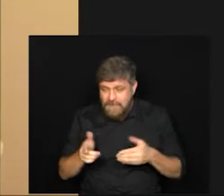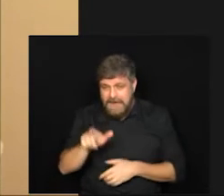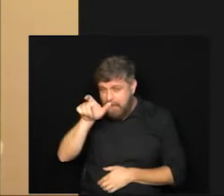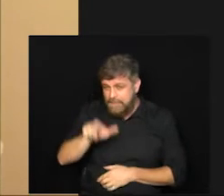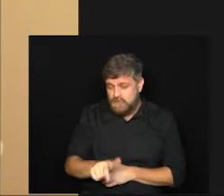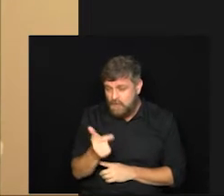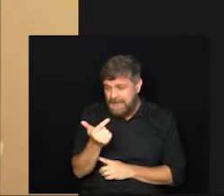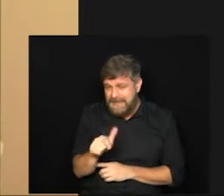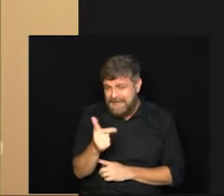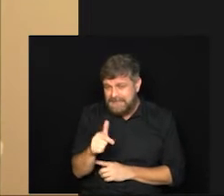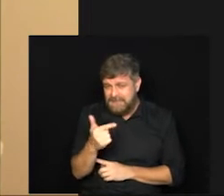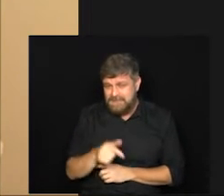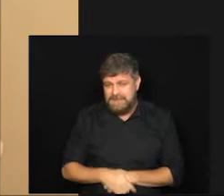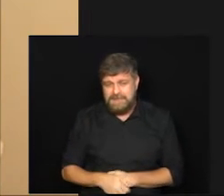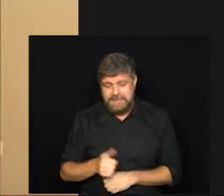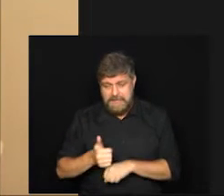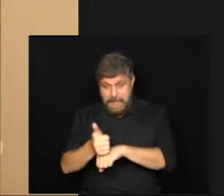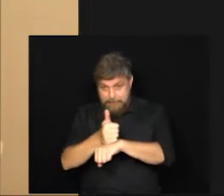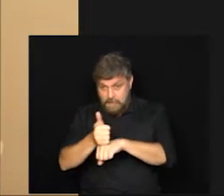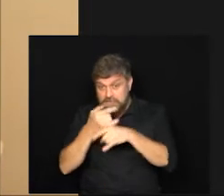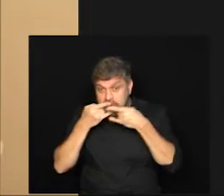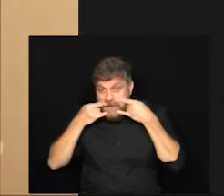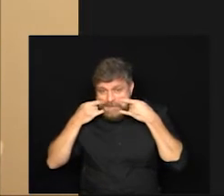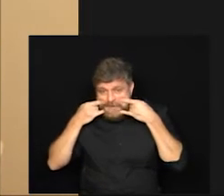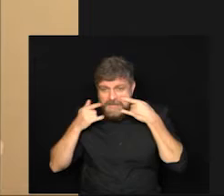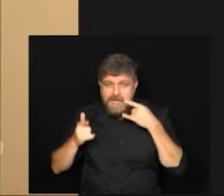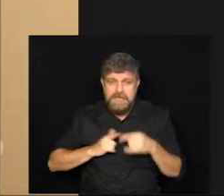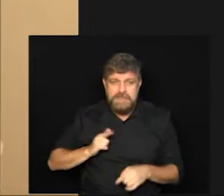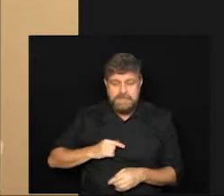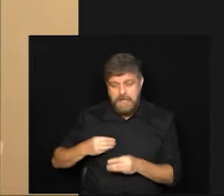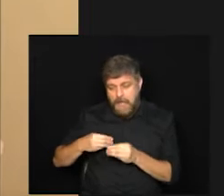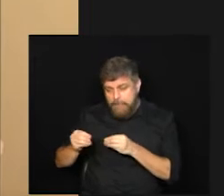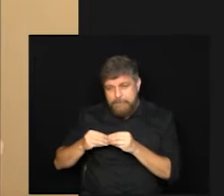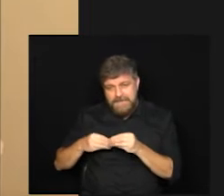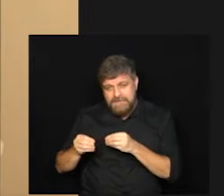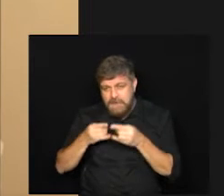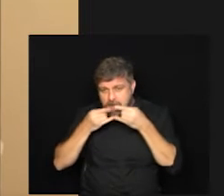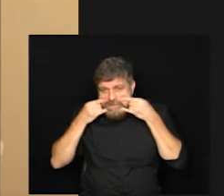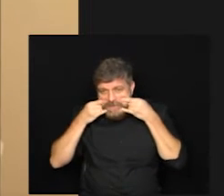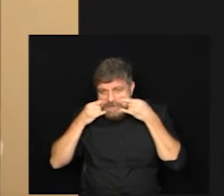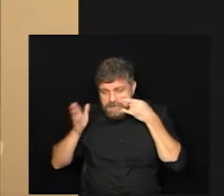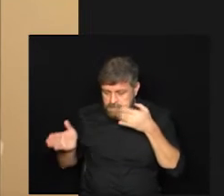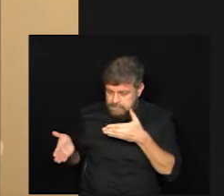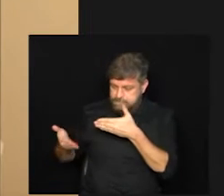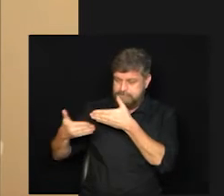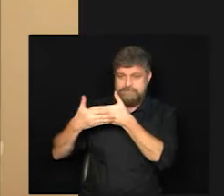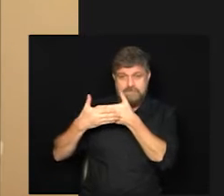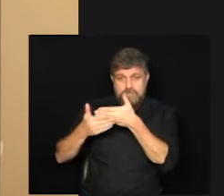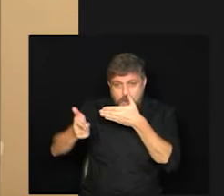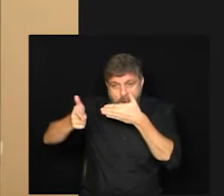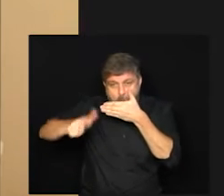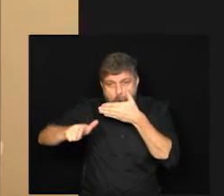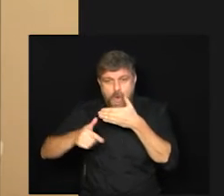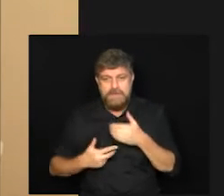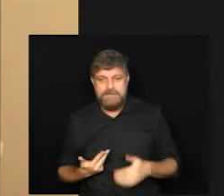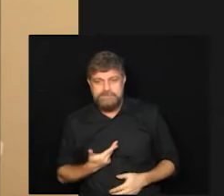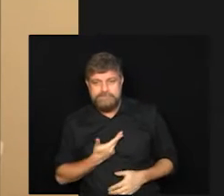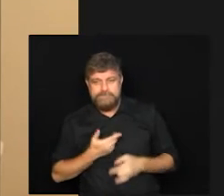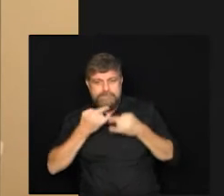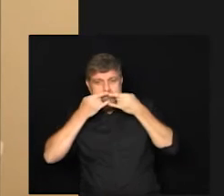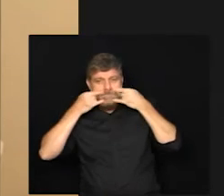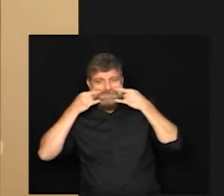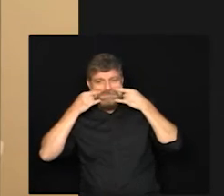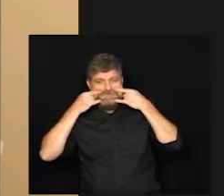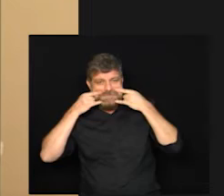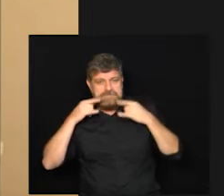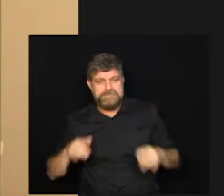acesso a FFP N95 utilizar uma máscara de tecido seguido por uma máscara cirúrgica por cima